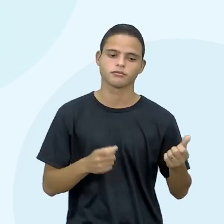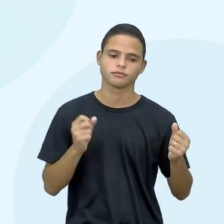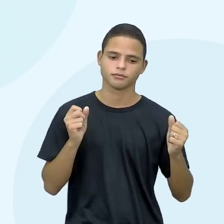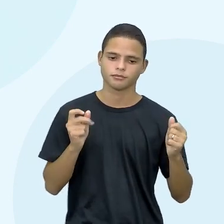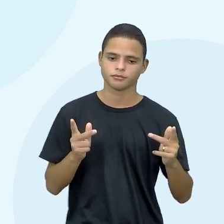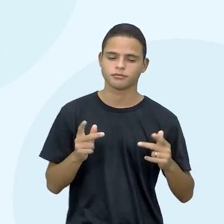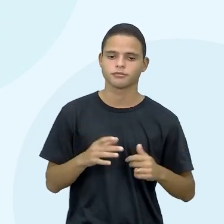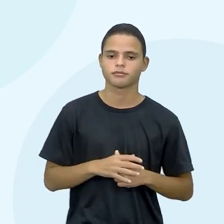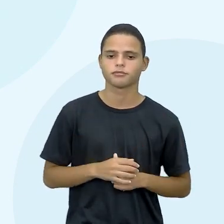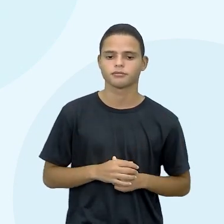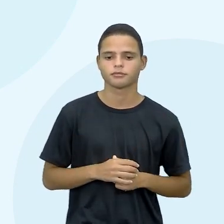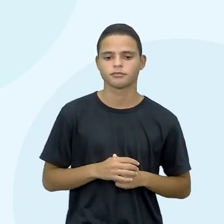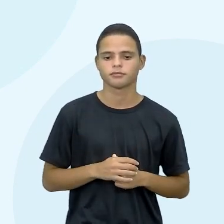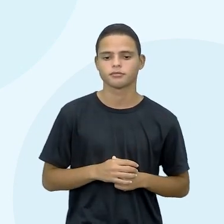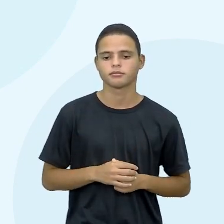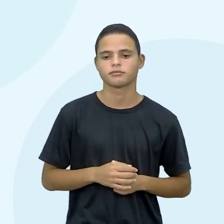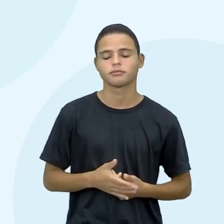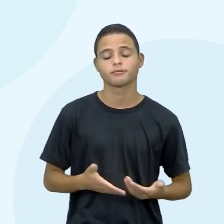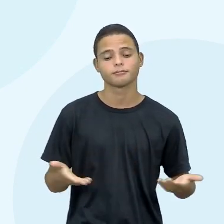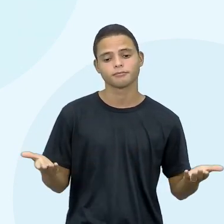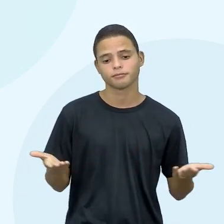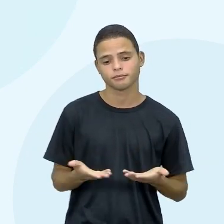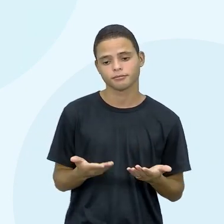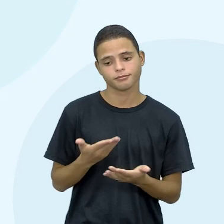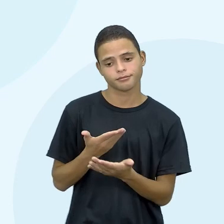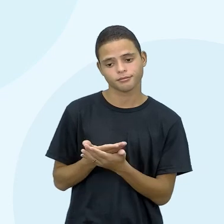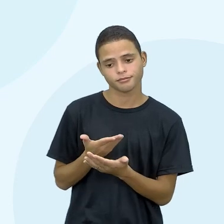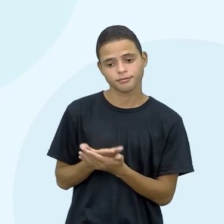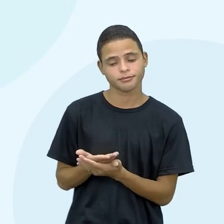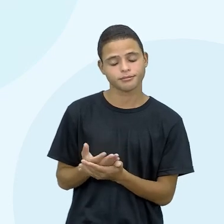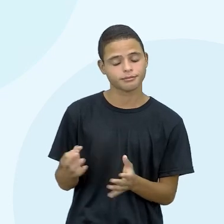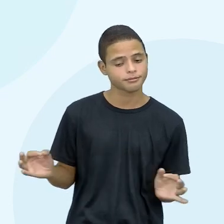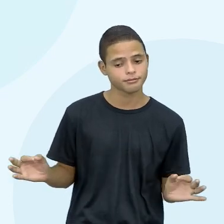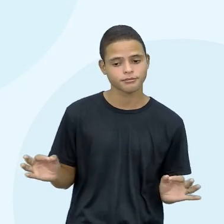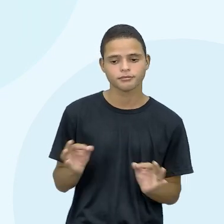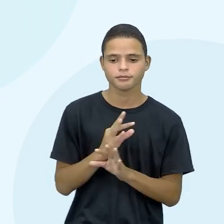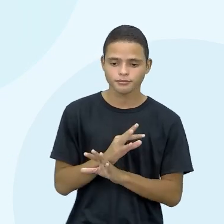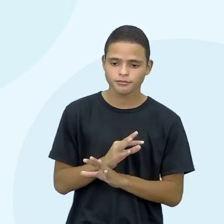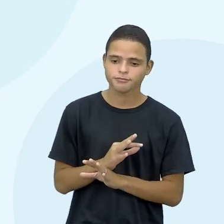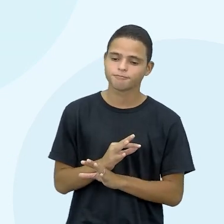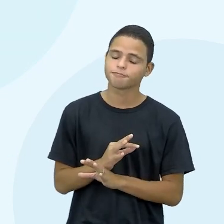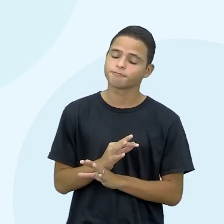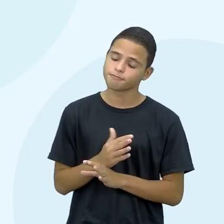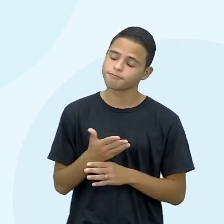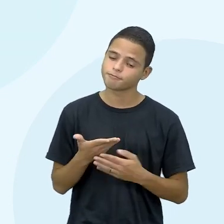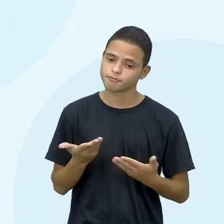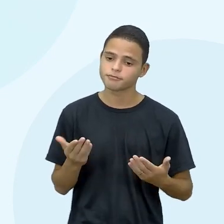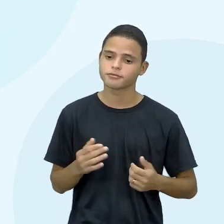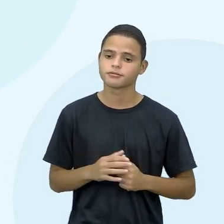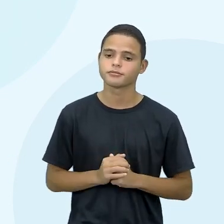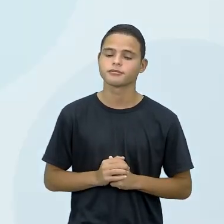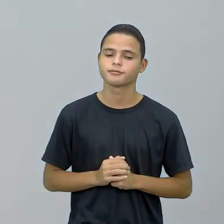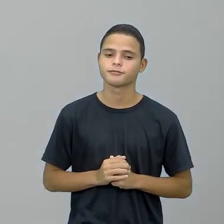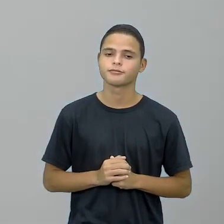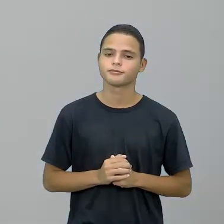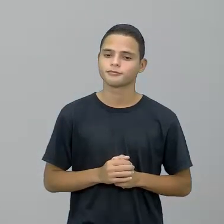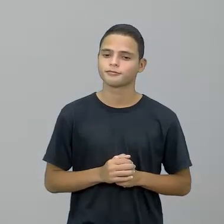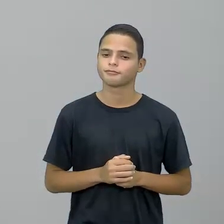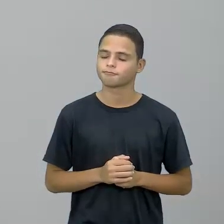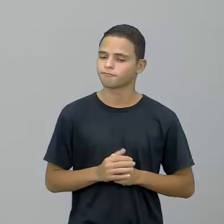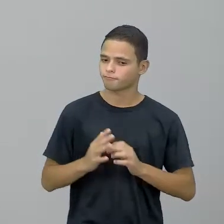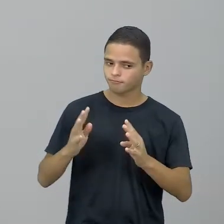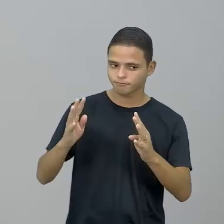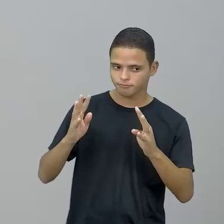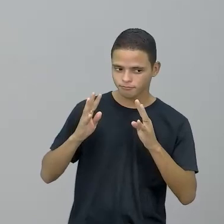Olha só, gente, né, por hoje a nossa aula vai ficando por aqui, espero que vocês aí, né, estejam